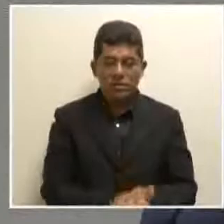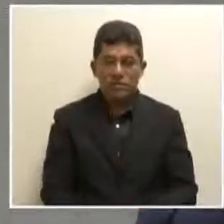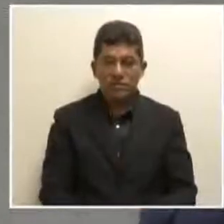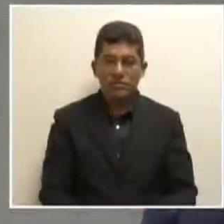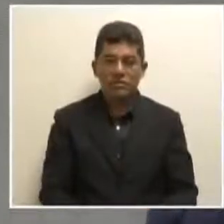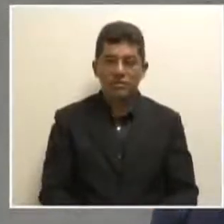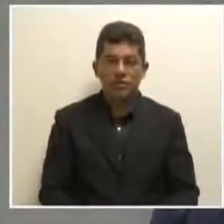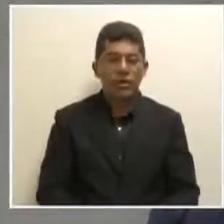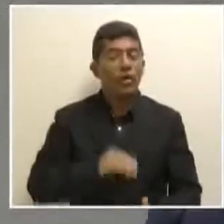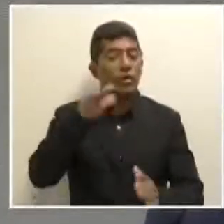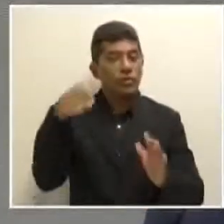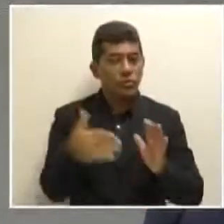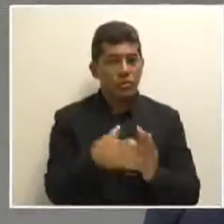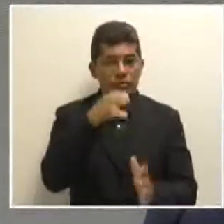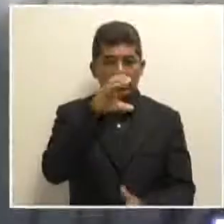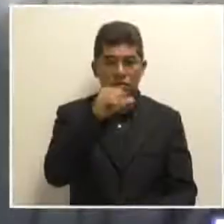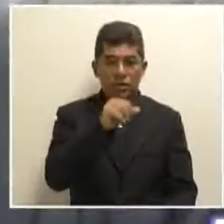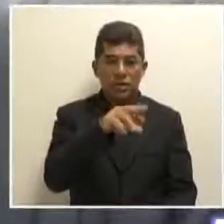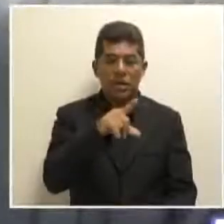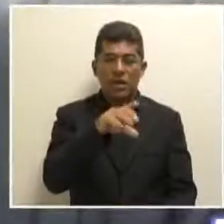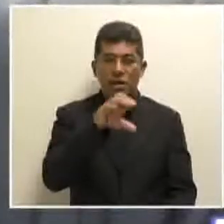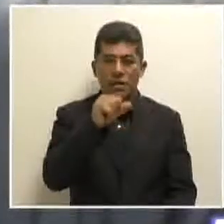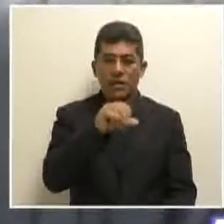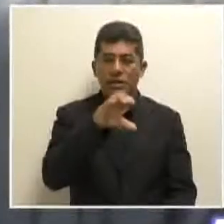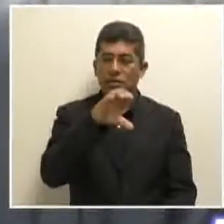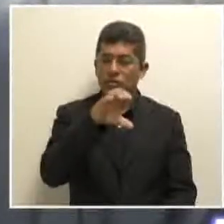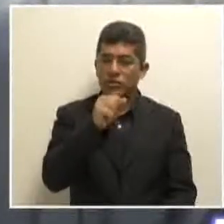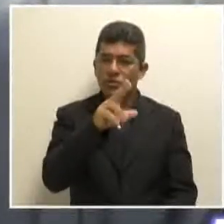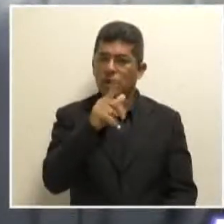nomear todos os cargos de secretariado?